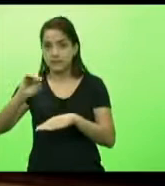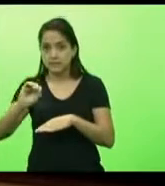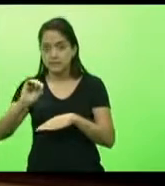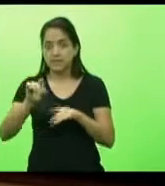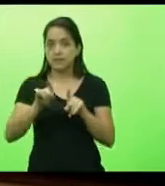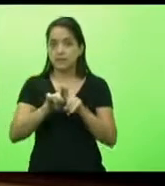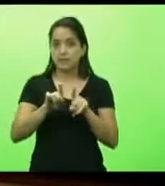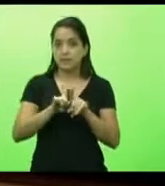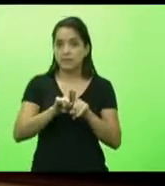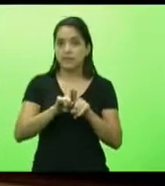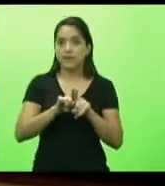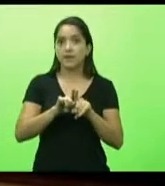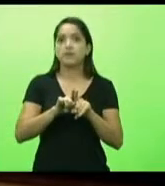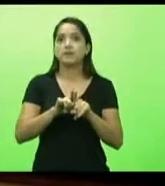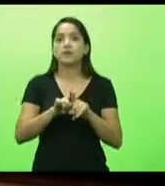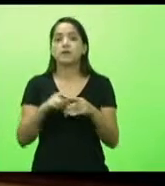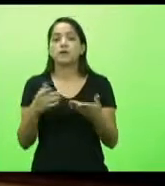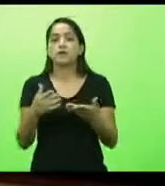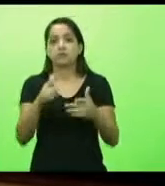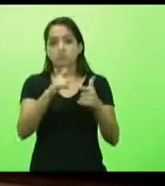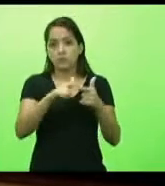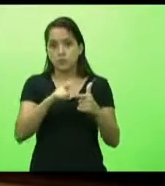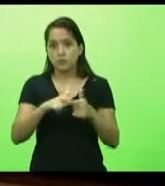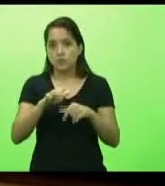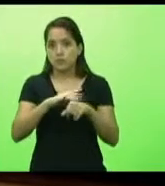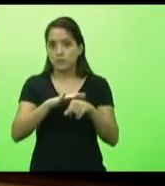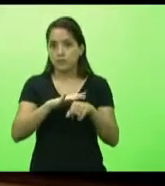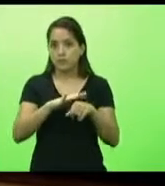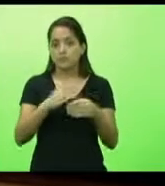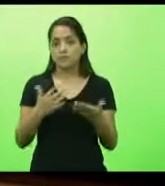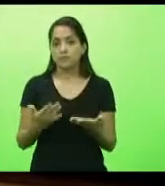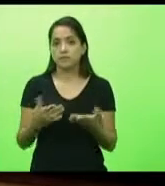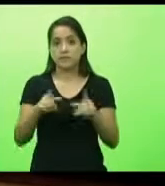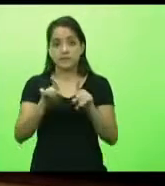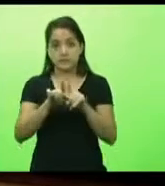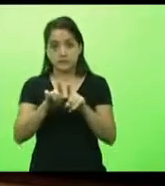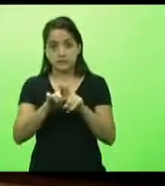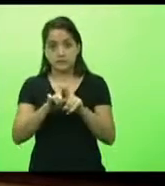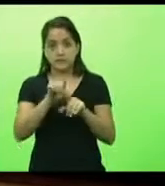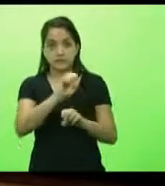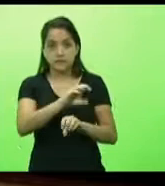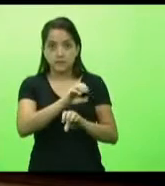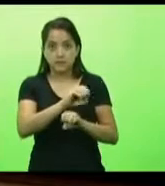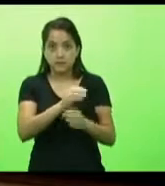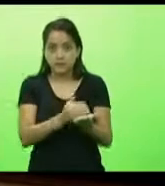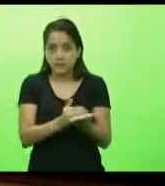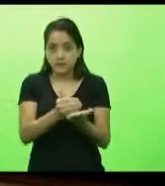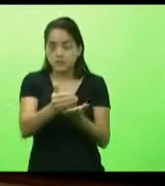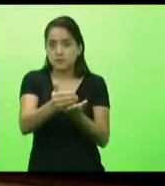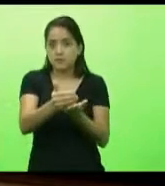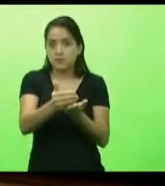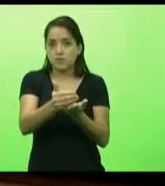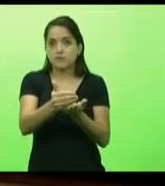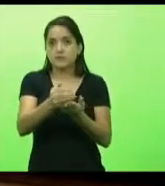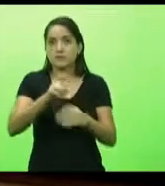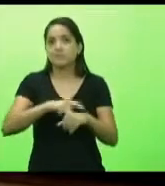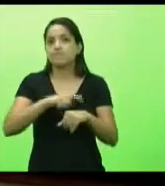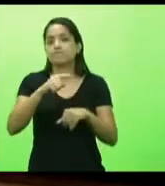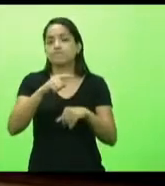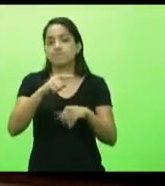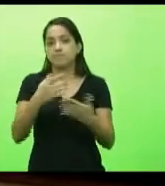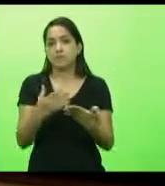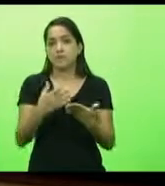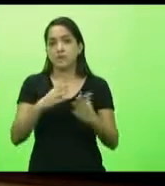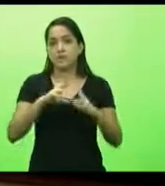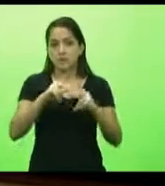portadores de comorbidades em geral. A vacinação da categoria da educação será iniciada imediatamente após a